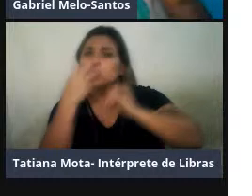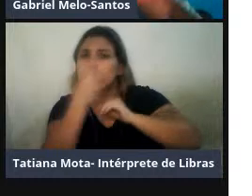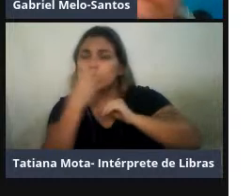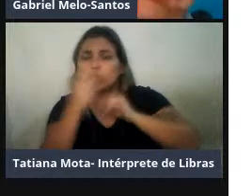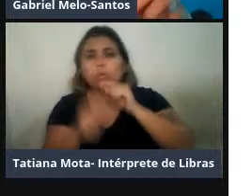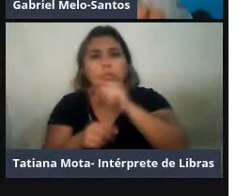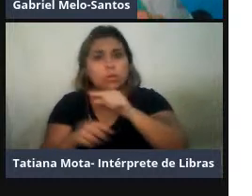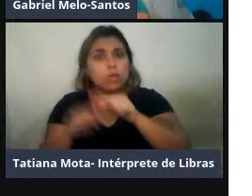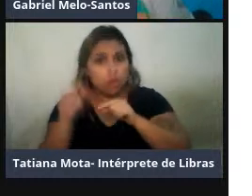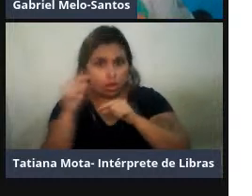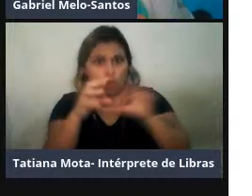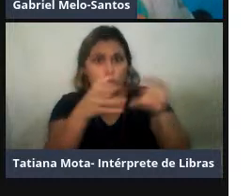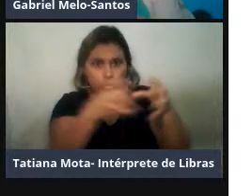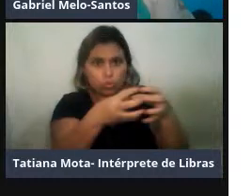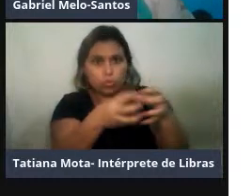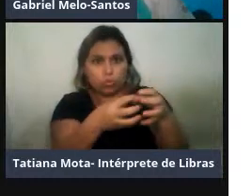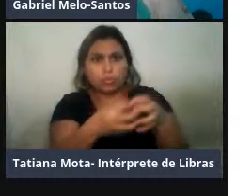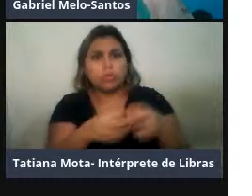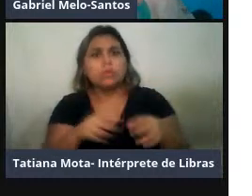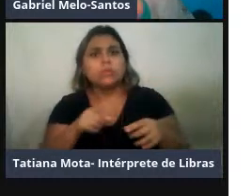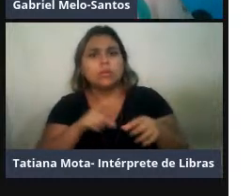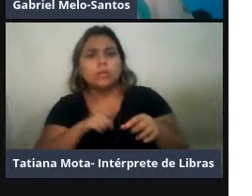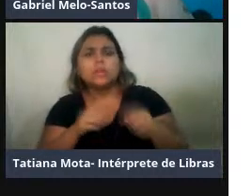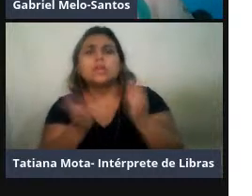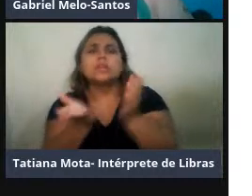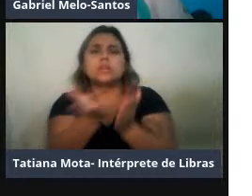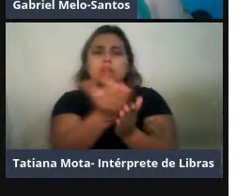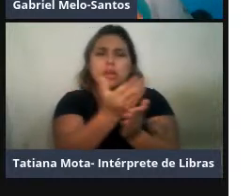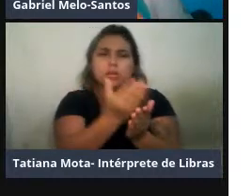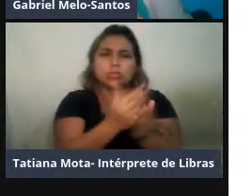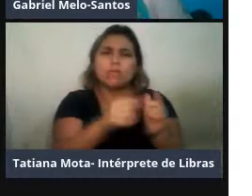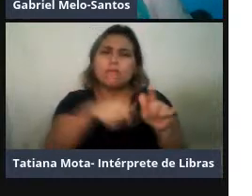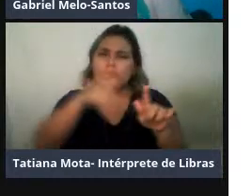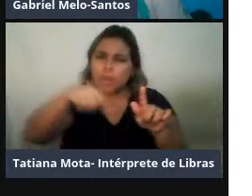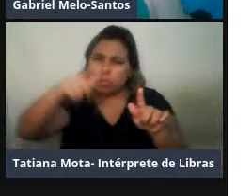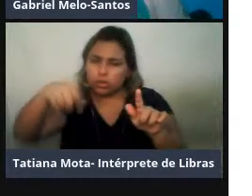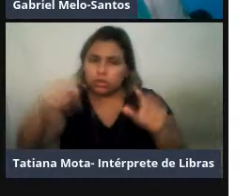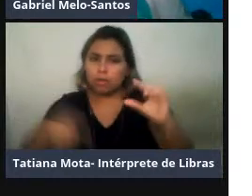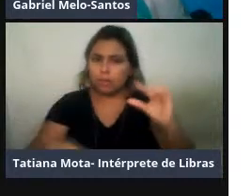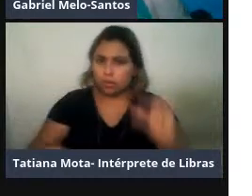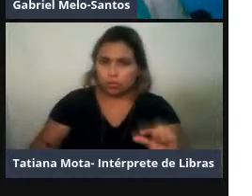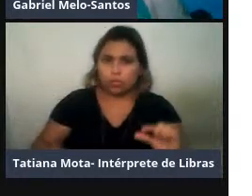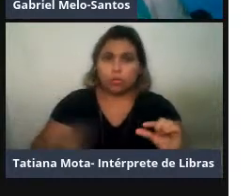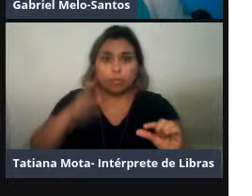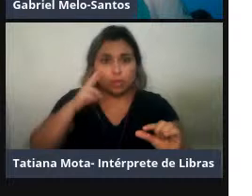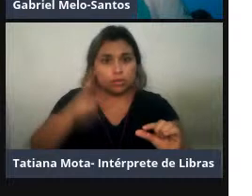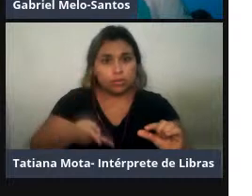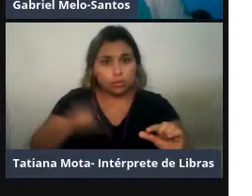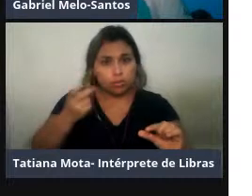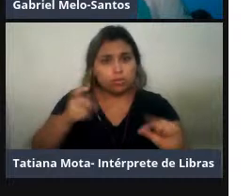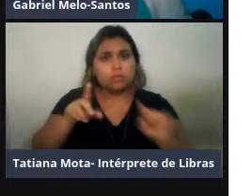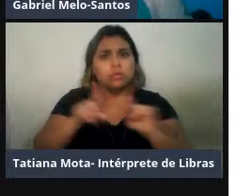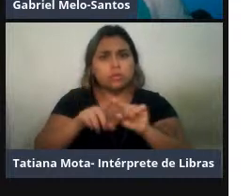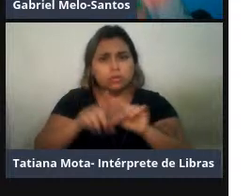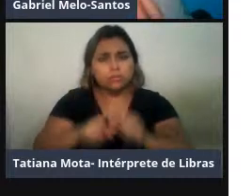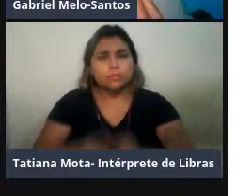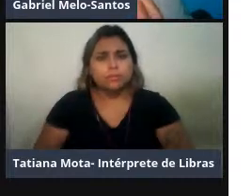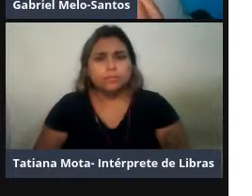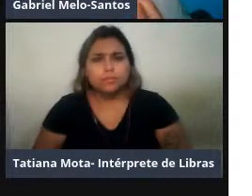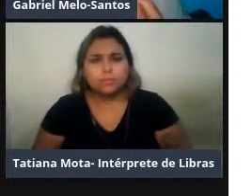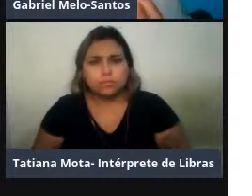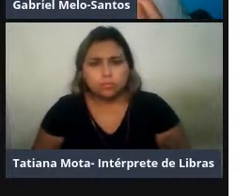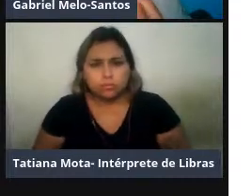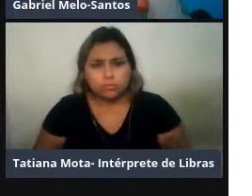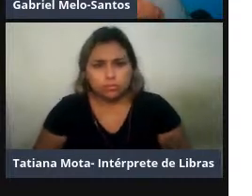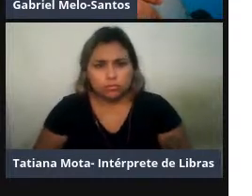Dessa base de dados de frequência menor, a gente chegou a mais de 2 mil, de 1.800 assovios, desculpa, e foram